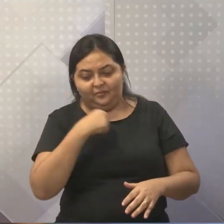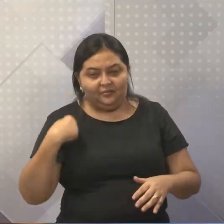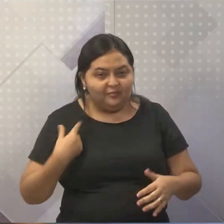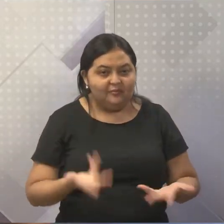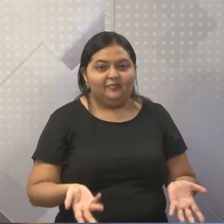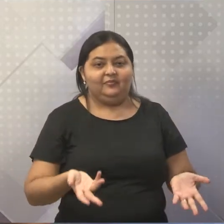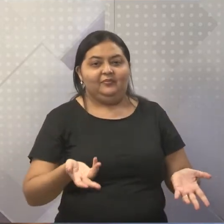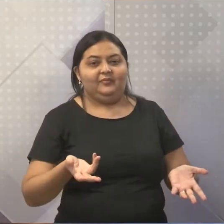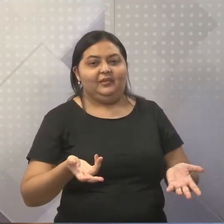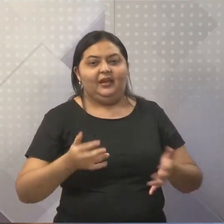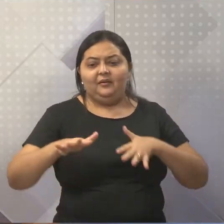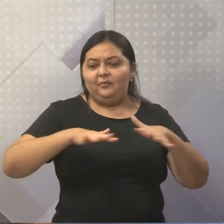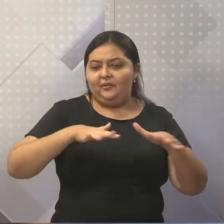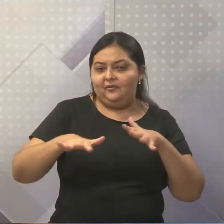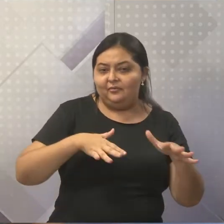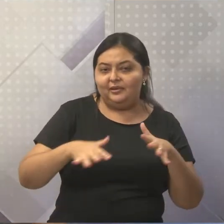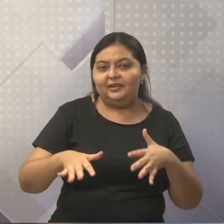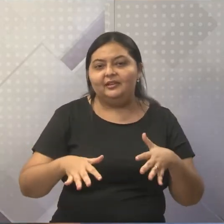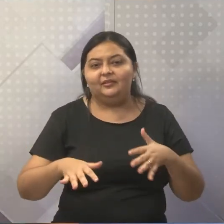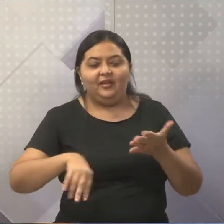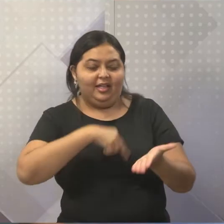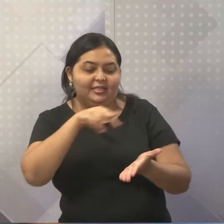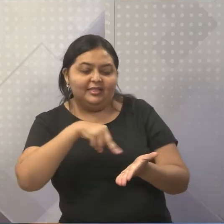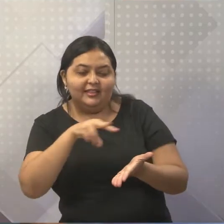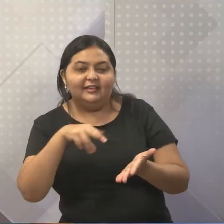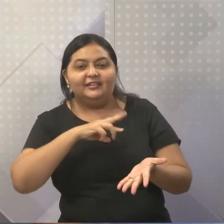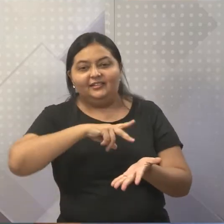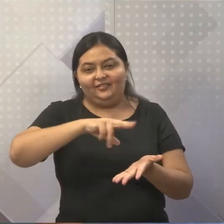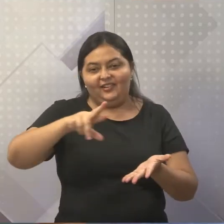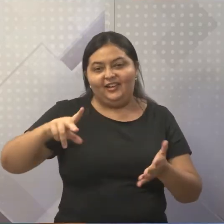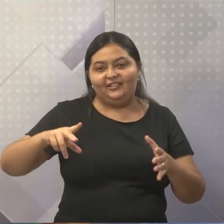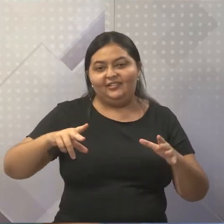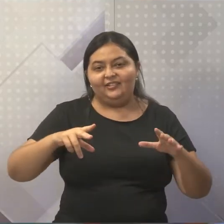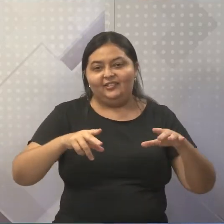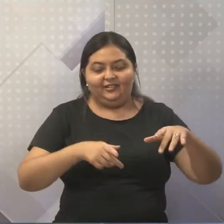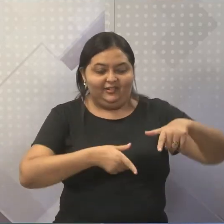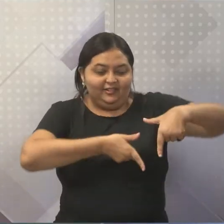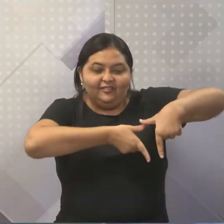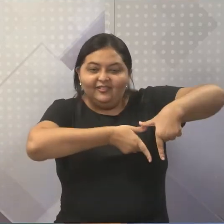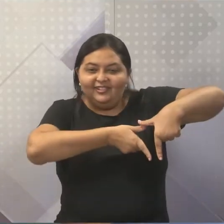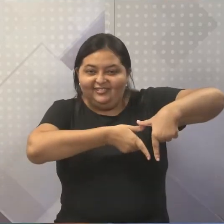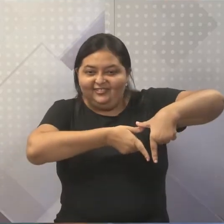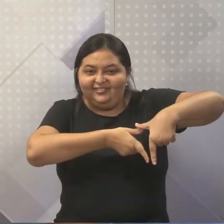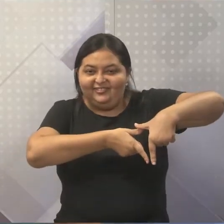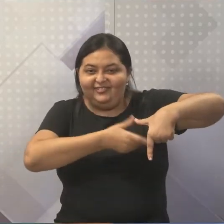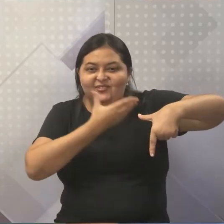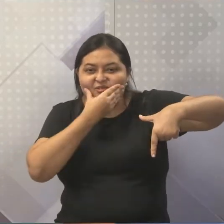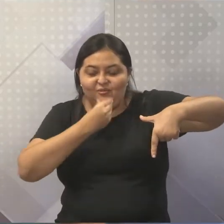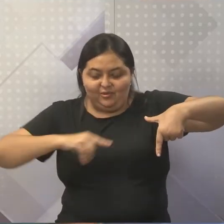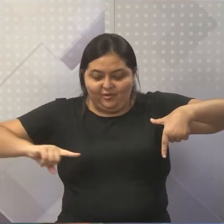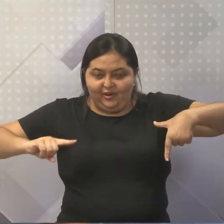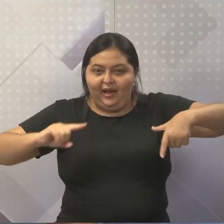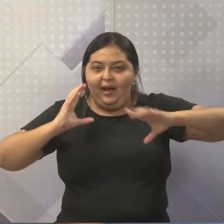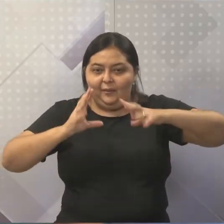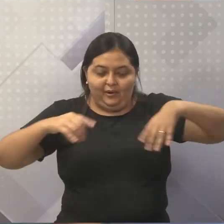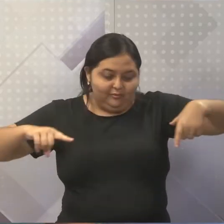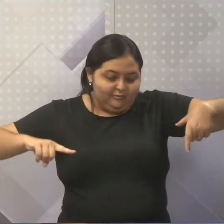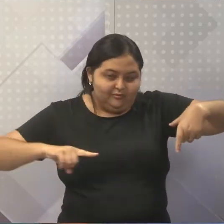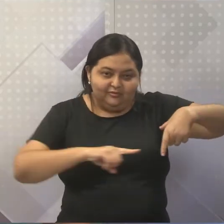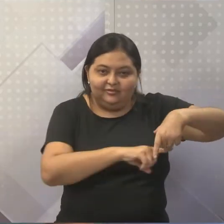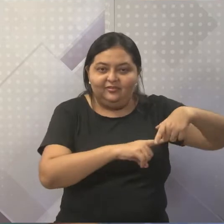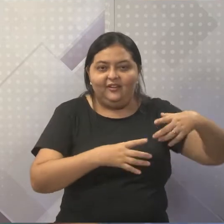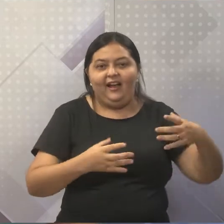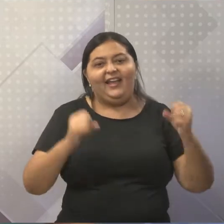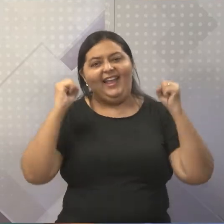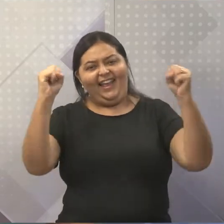faz outro tipo de movimento. Vai passar para o é dancinha? É, exato. Enfim. Gostou da dancinha? O passinho, gostei, gostei. Exato. Tem vários passinhos, né? É. E aí,